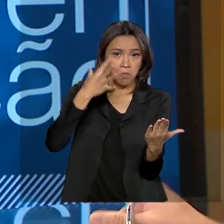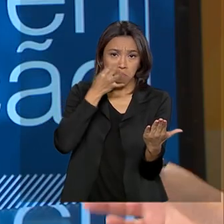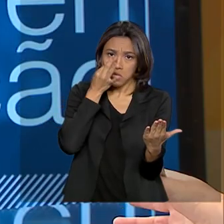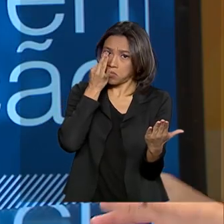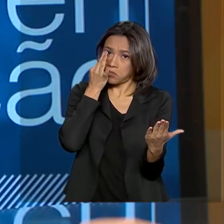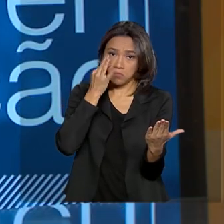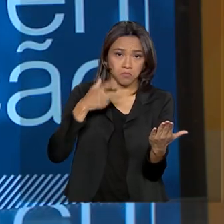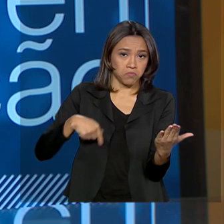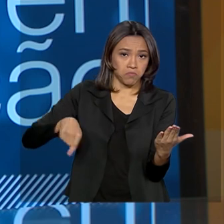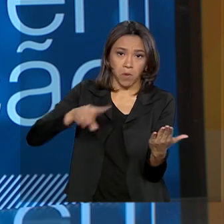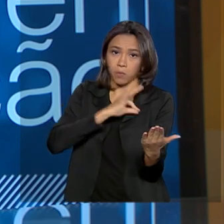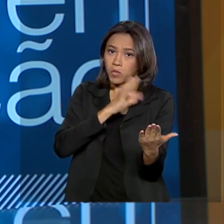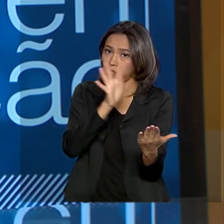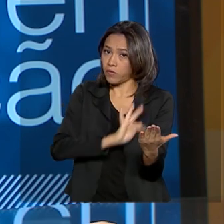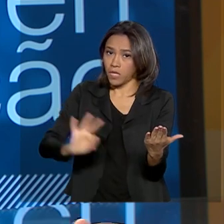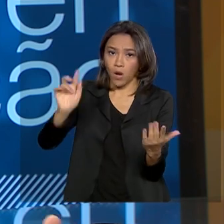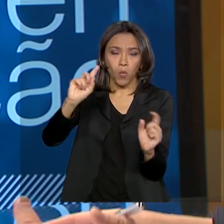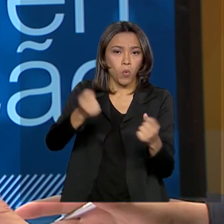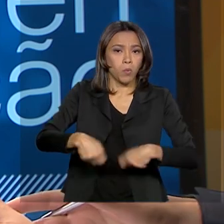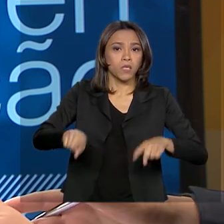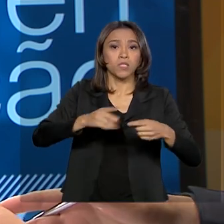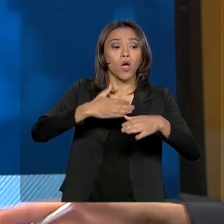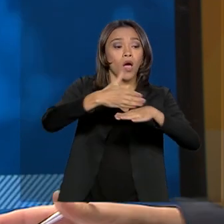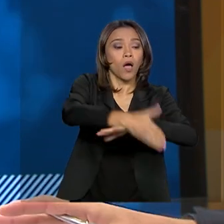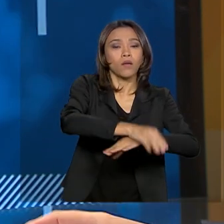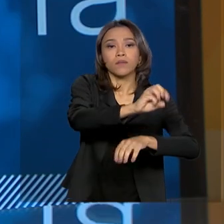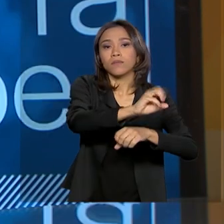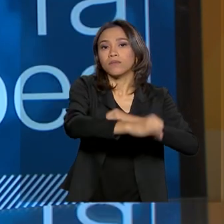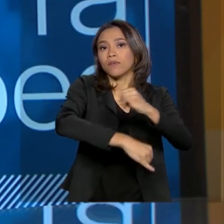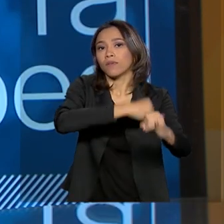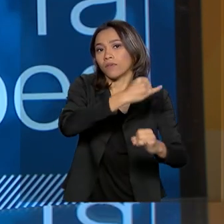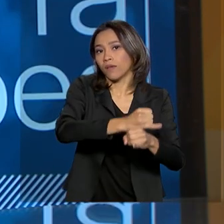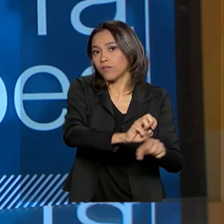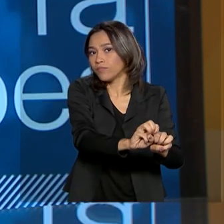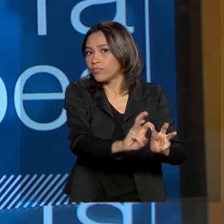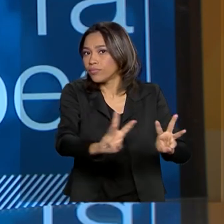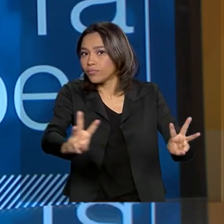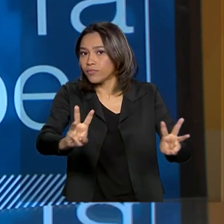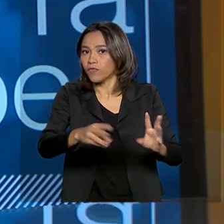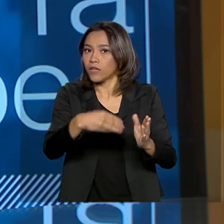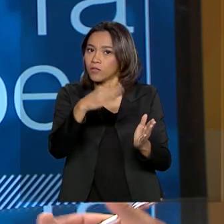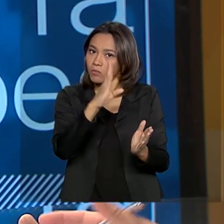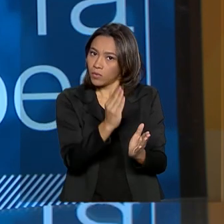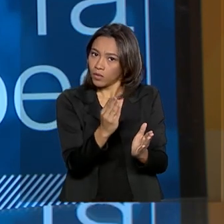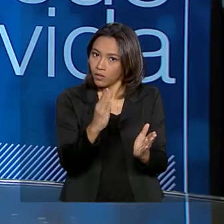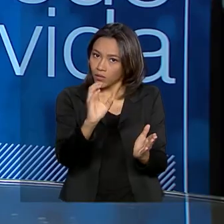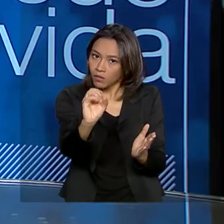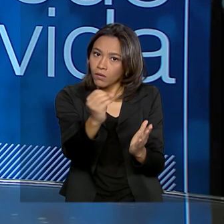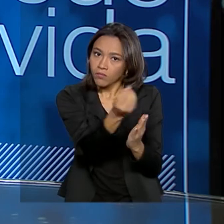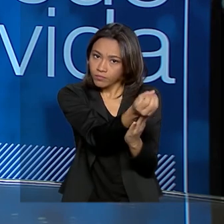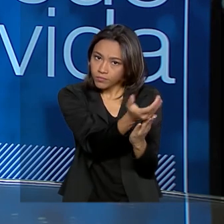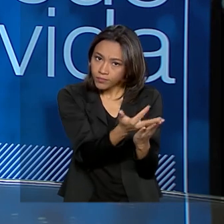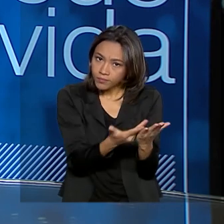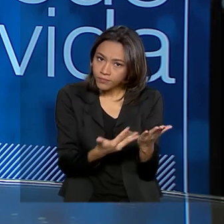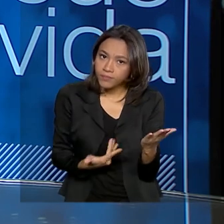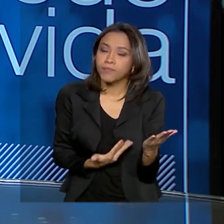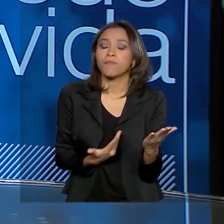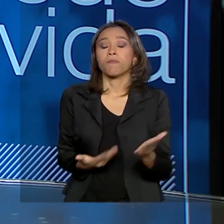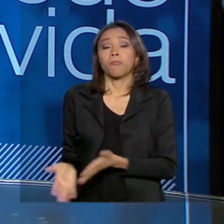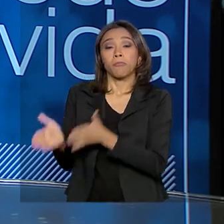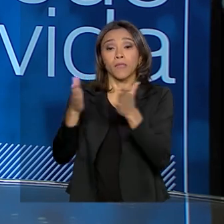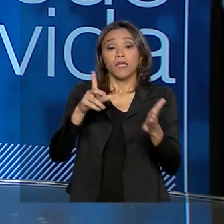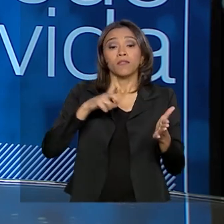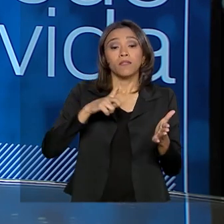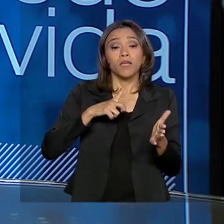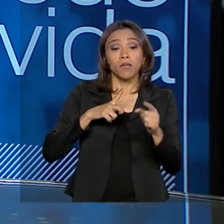instalação da Polícia Rodoviária Federal. Nós temos aqui o Sinal, que é um sistema que nós desenvolvemos para